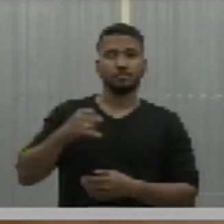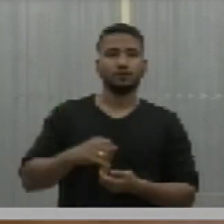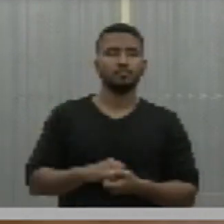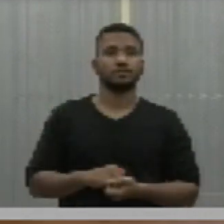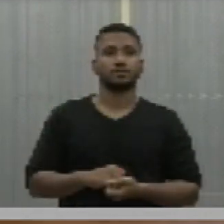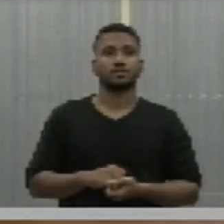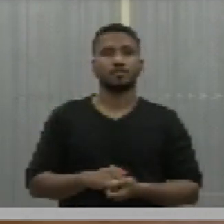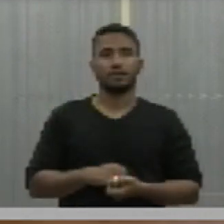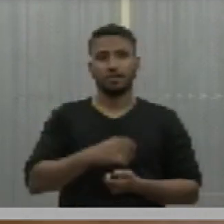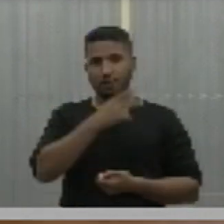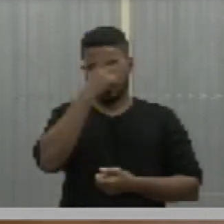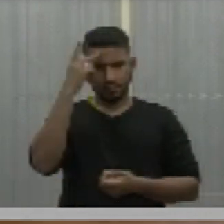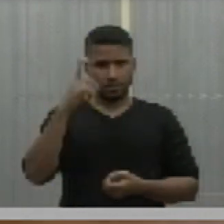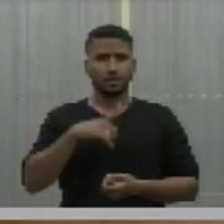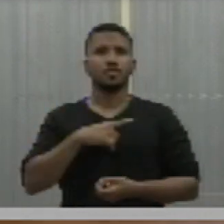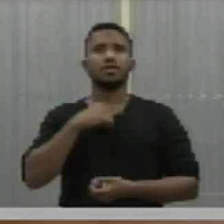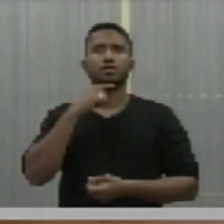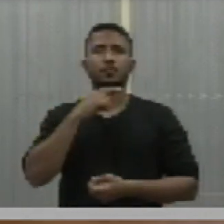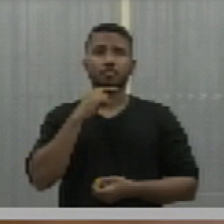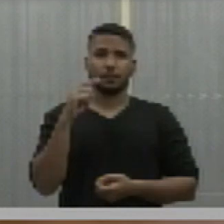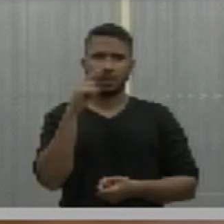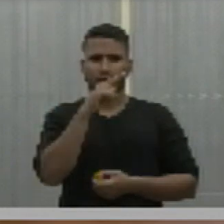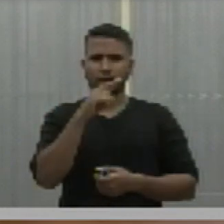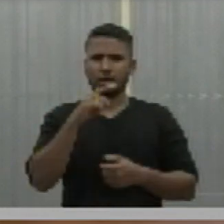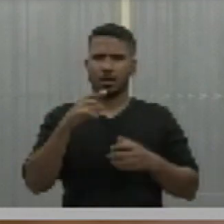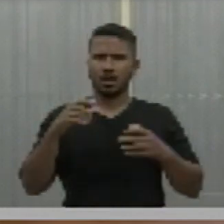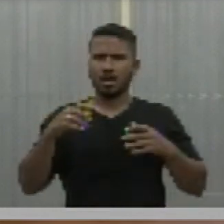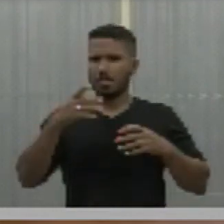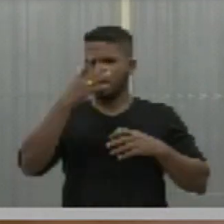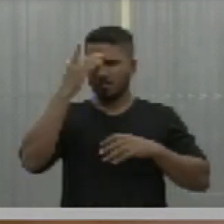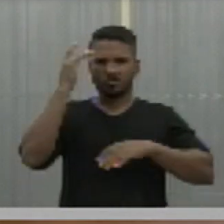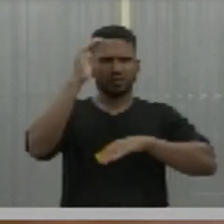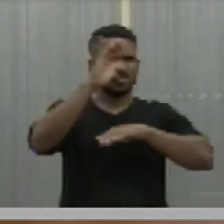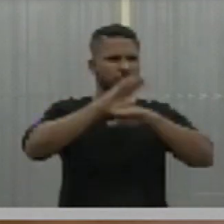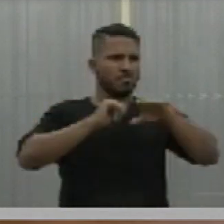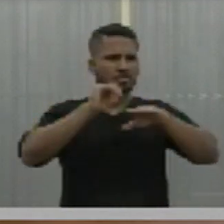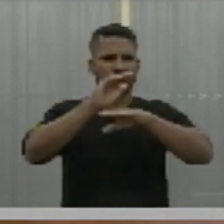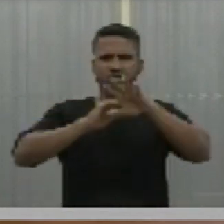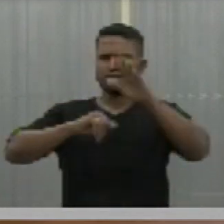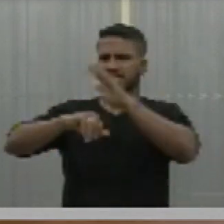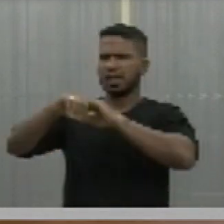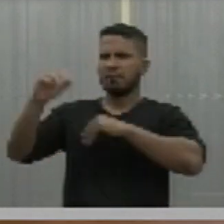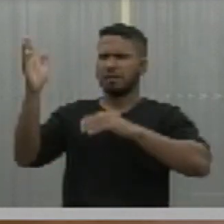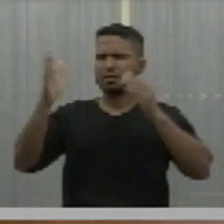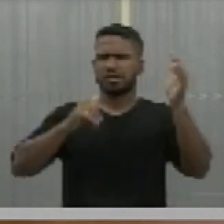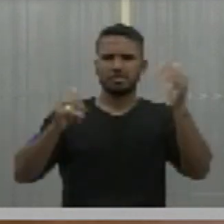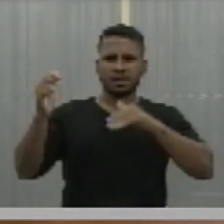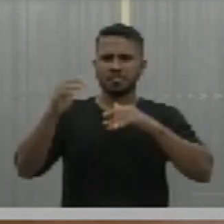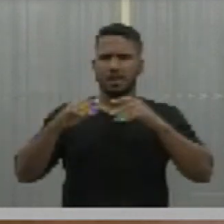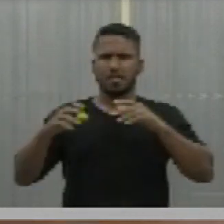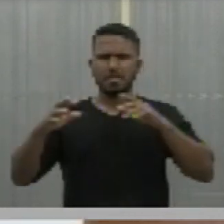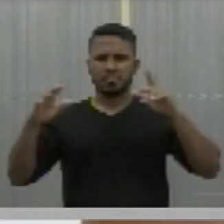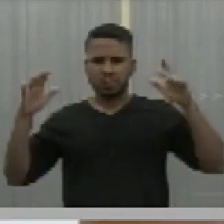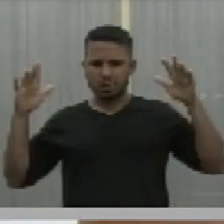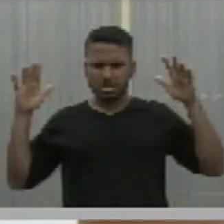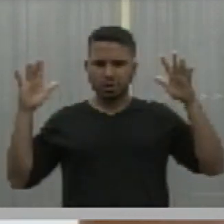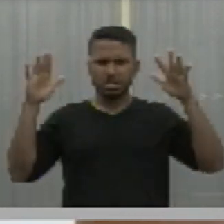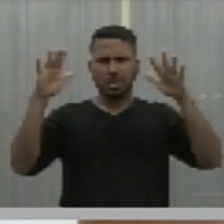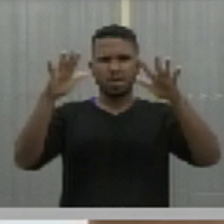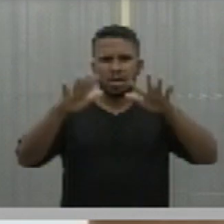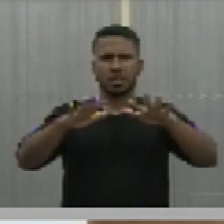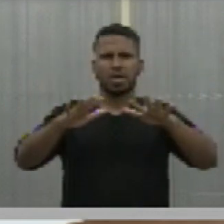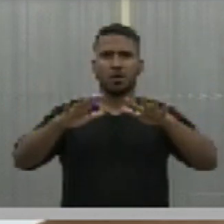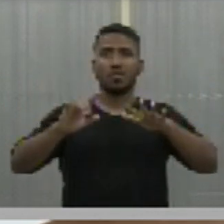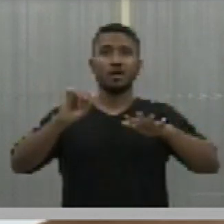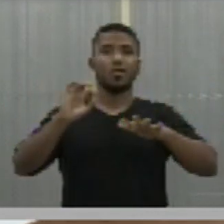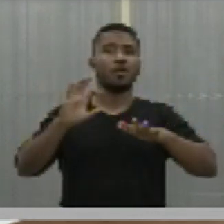alguém tem dúvida que aquela mobilização contra a democracia, contra o